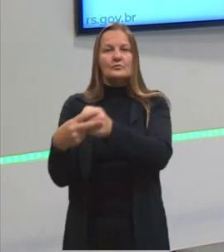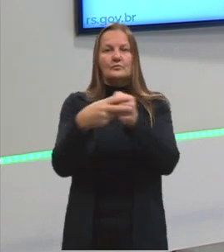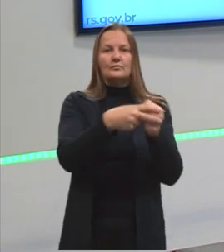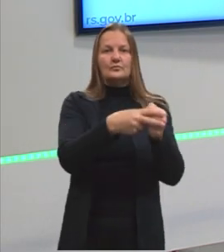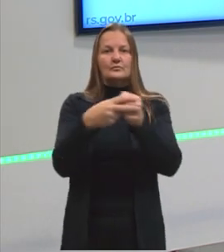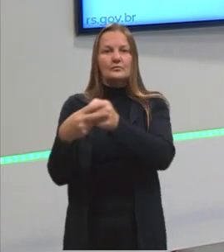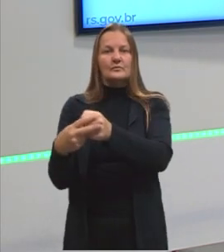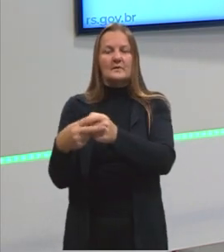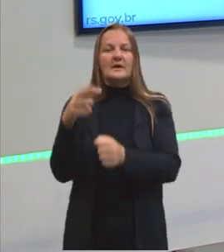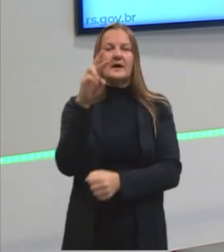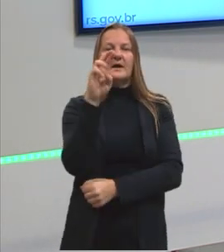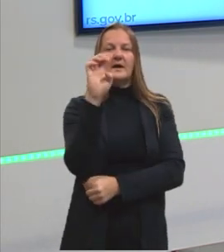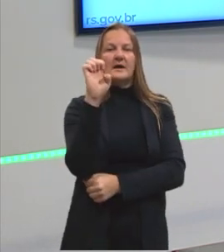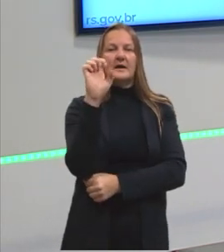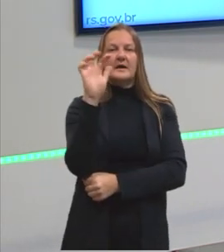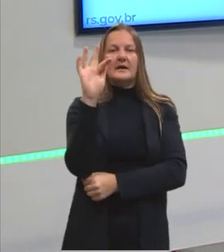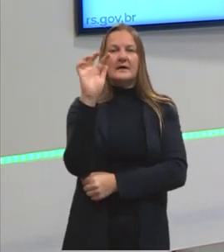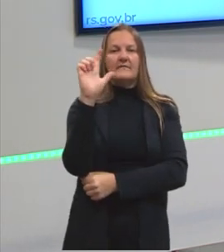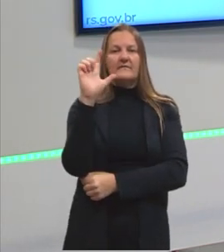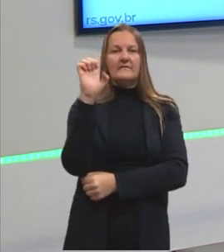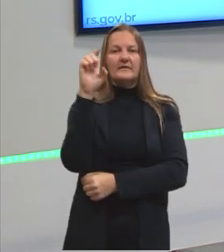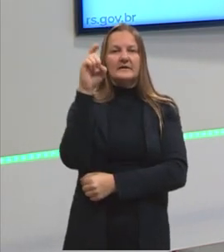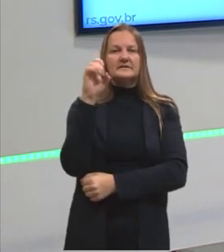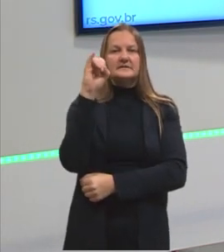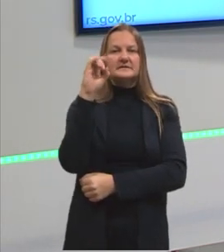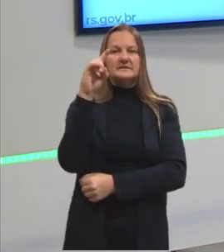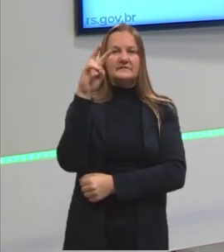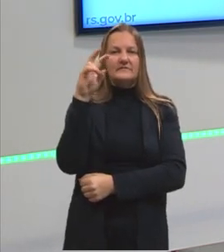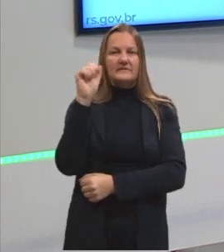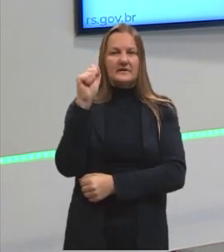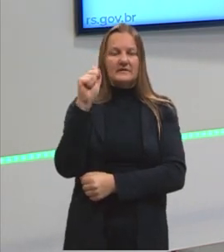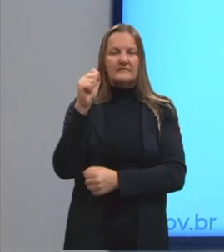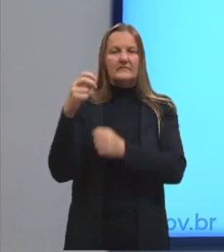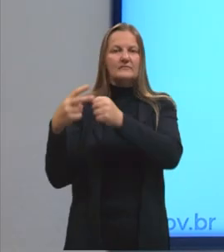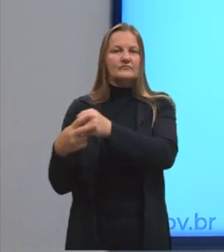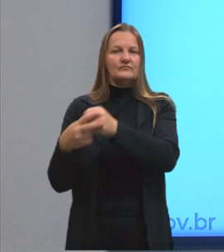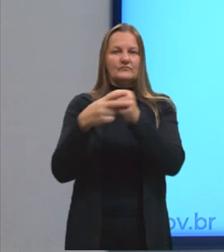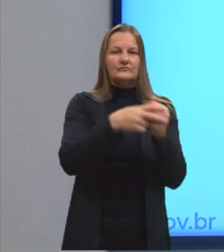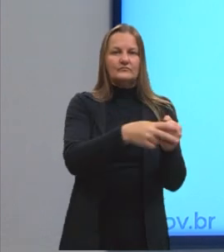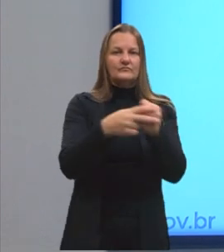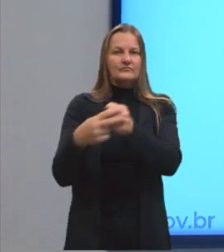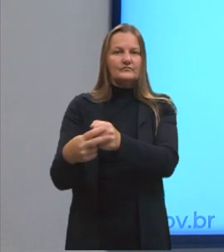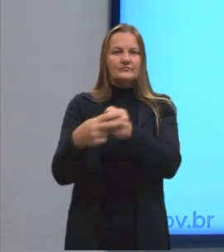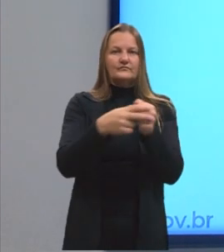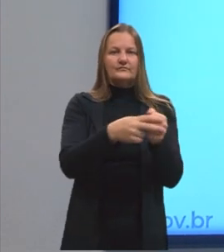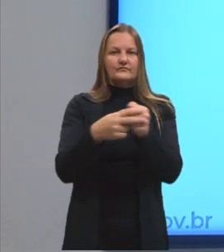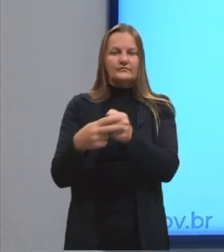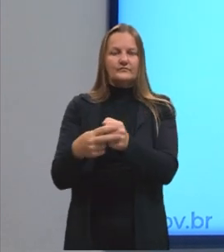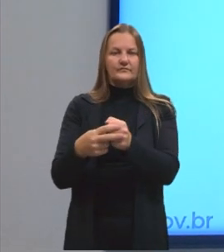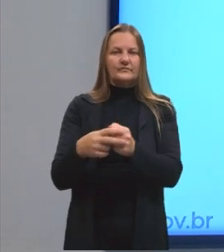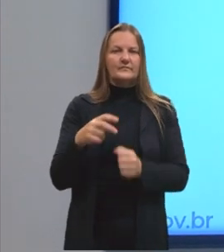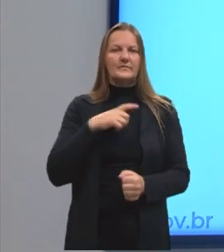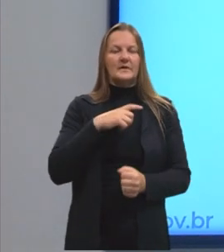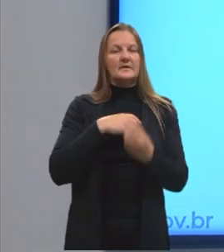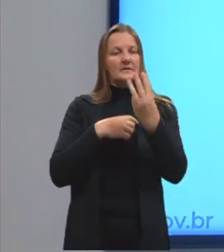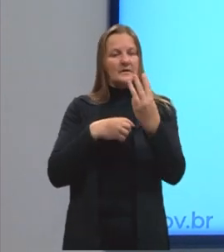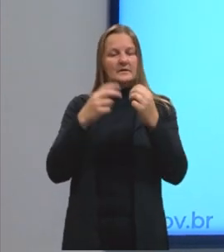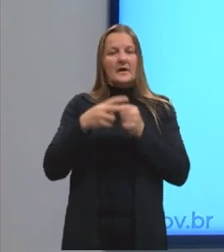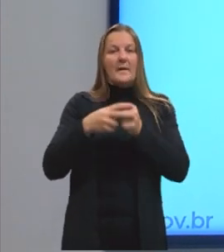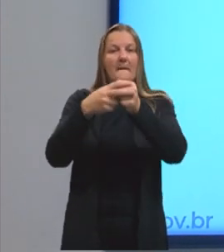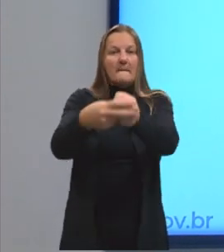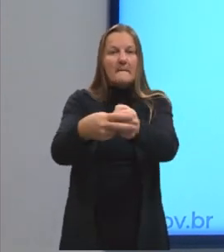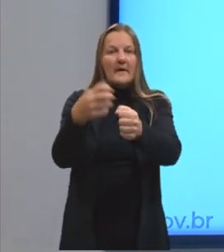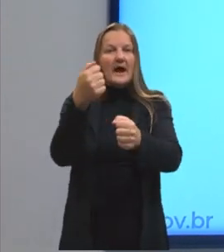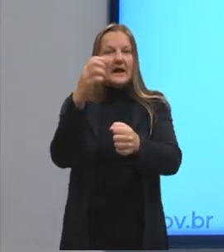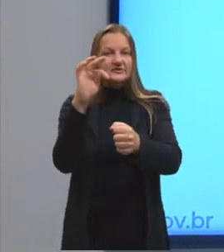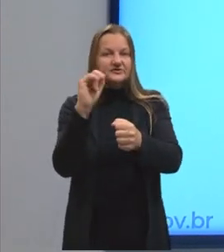faz, ele é um sujeito agente. E na voz passiva, ele recebe, porque ele é um sujeito paciente. Aqui a gente vai